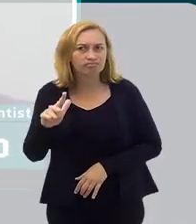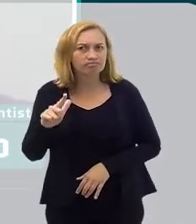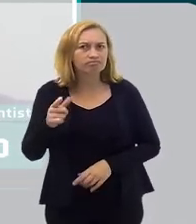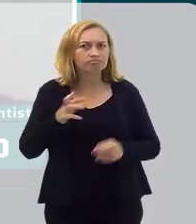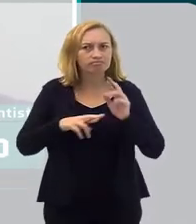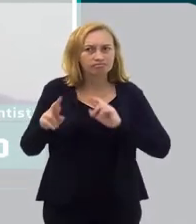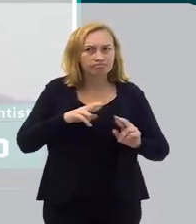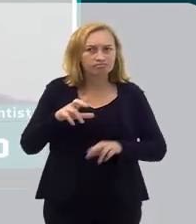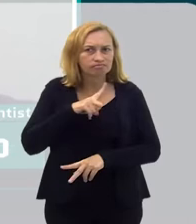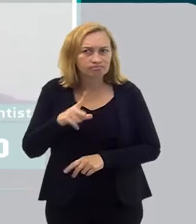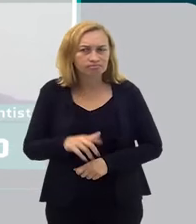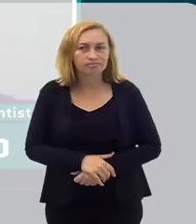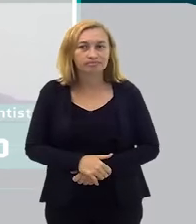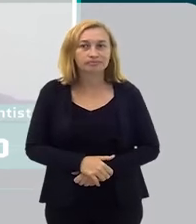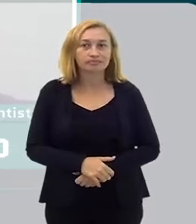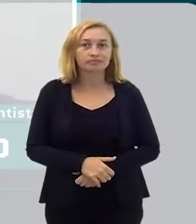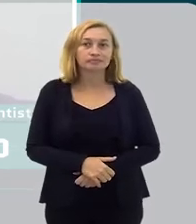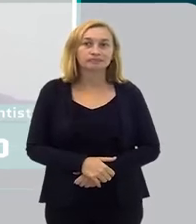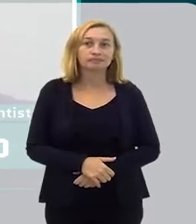Tem alguma relação?